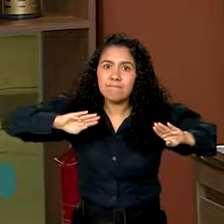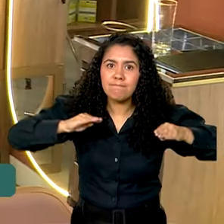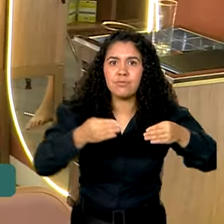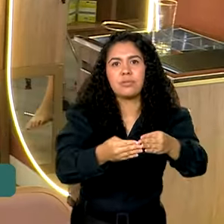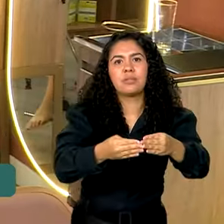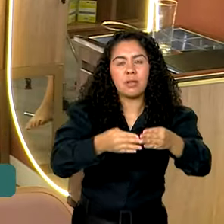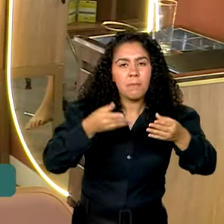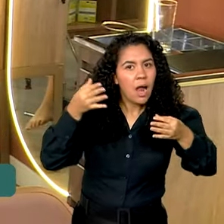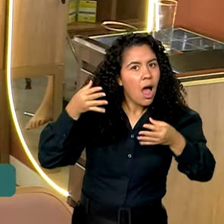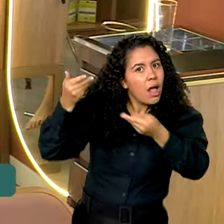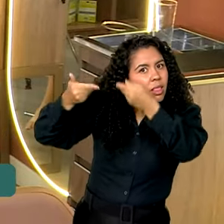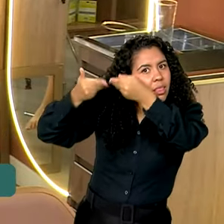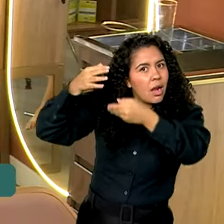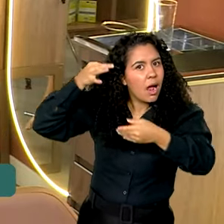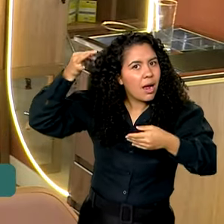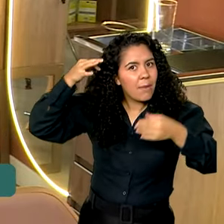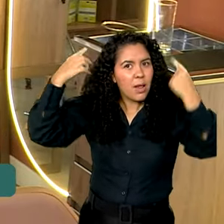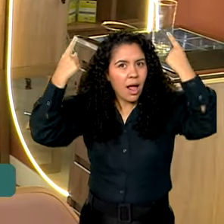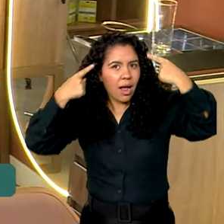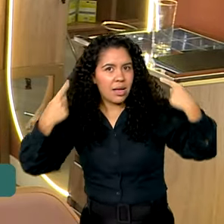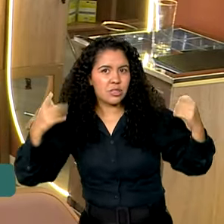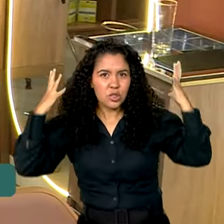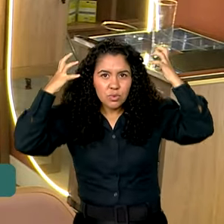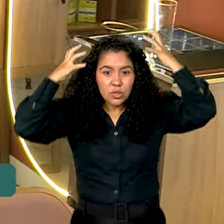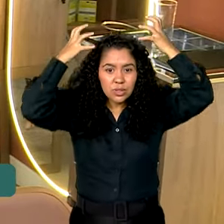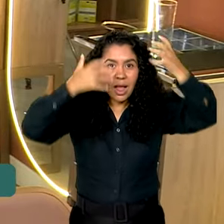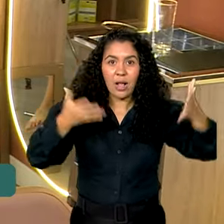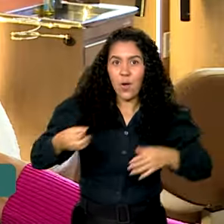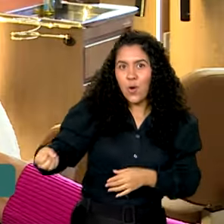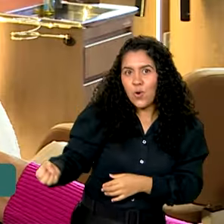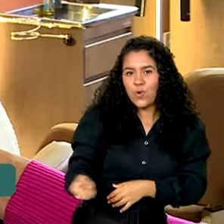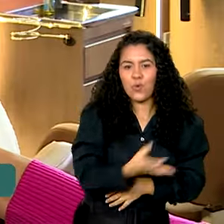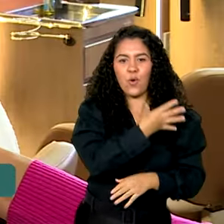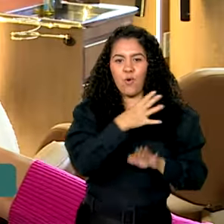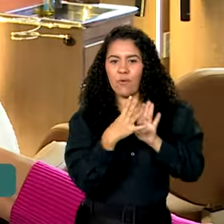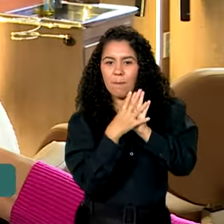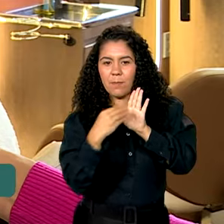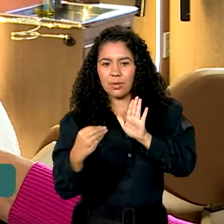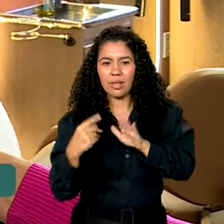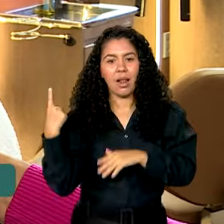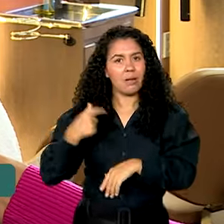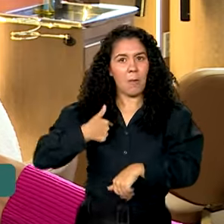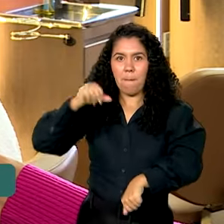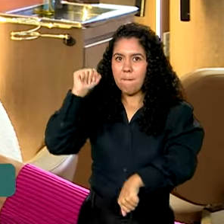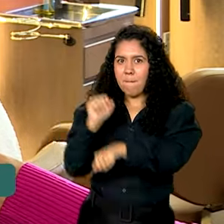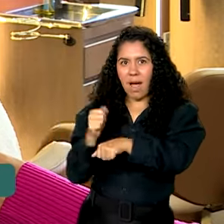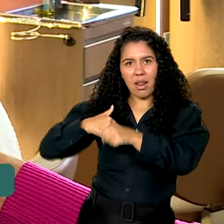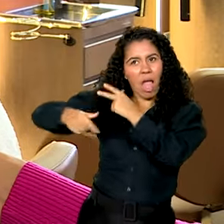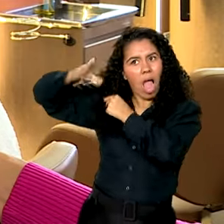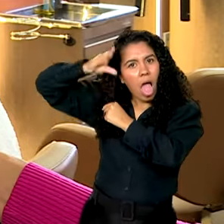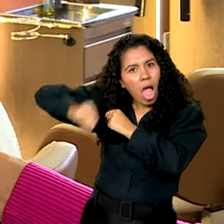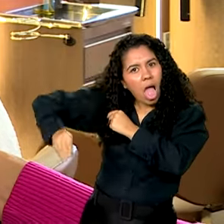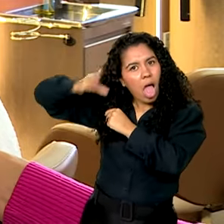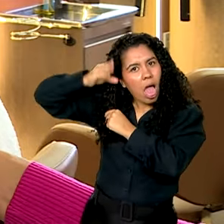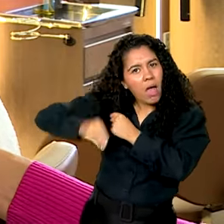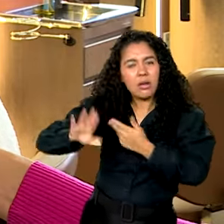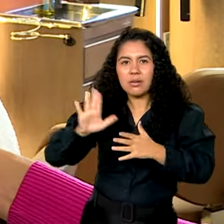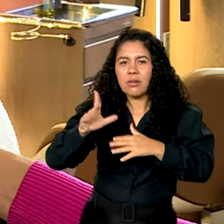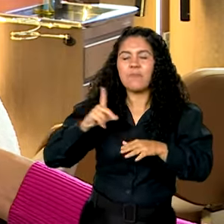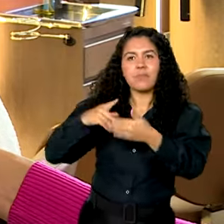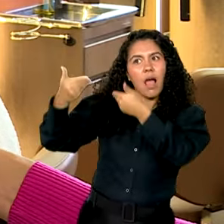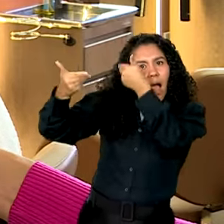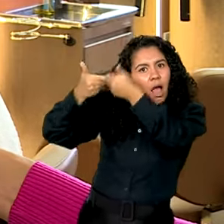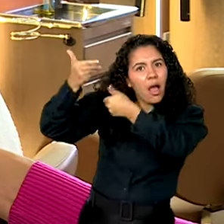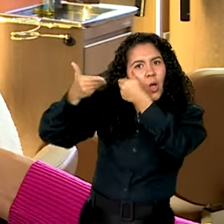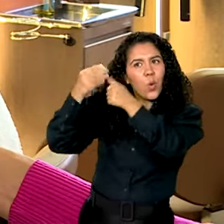cabelo. A experiência trouxe a ideia de um novo negócio. Então parei de alisar o meu cabelo, comecei a cuidar do meu